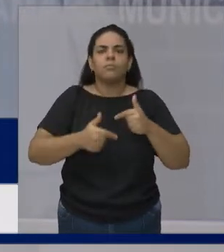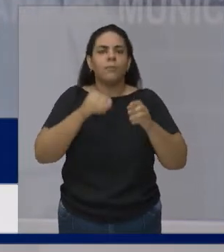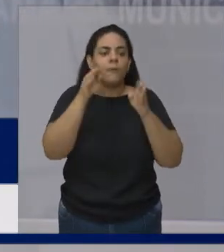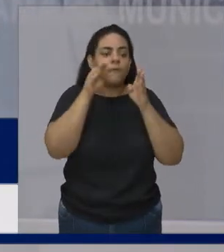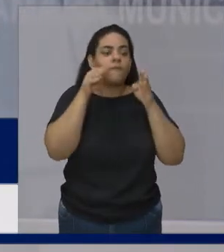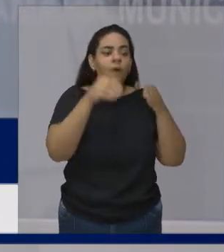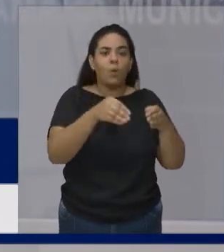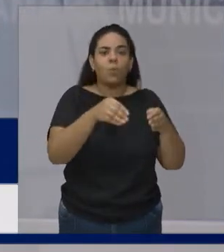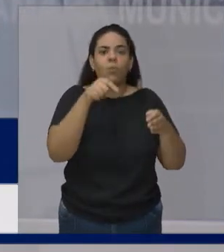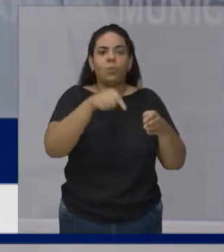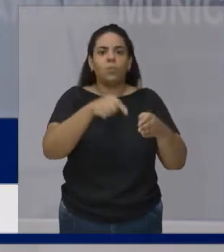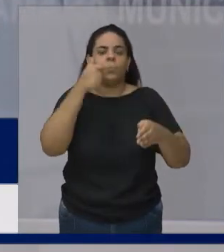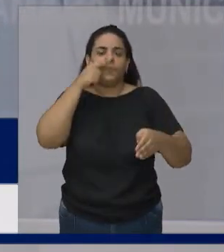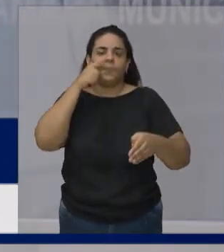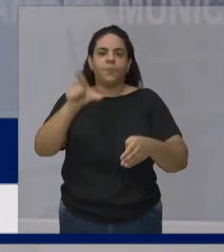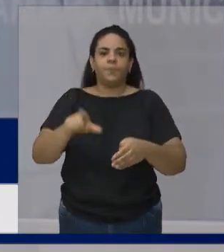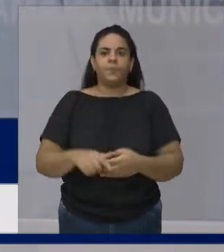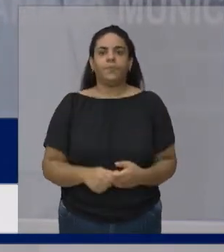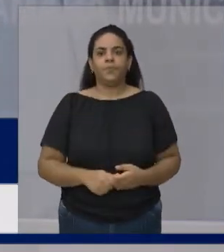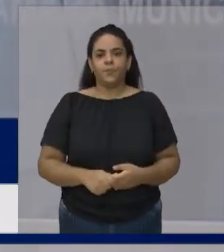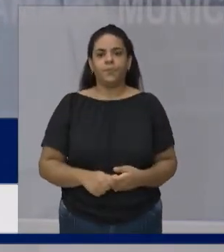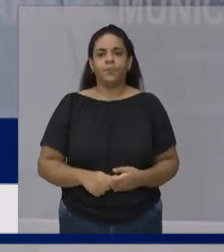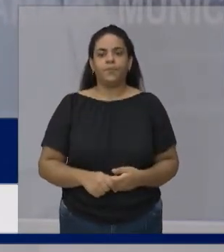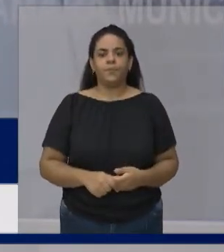Eu vivi grandes emoções No esporte